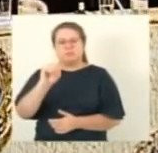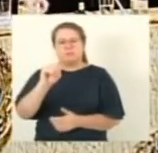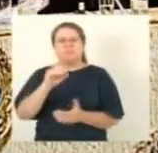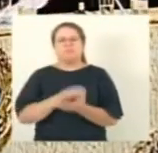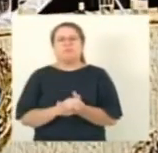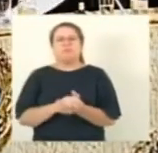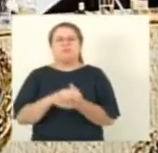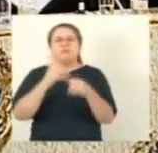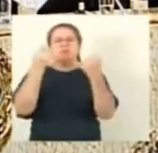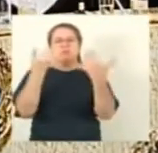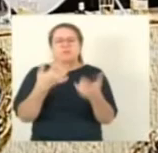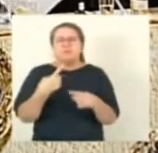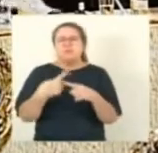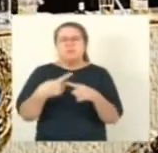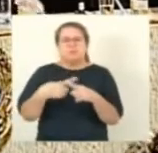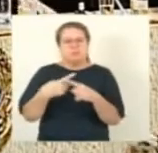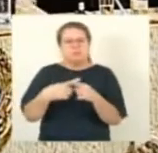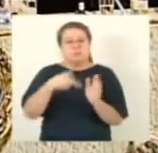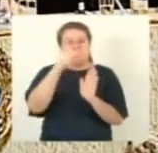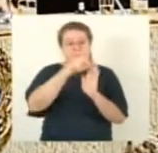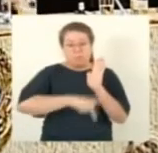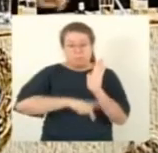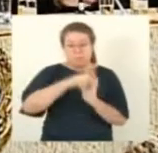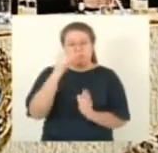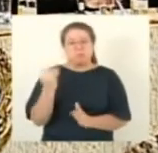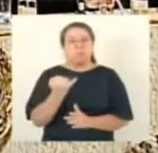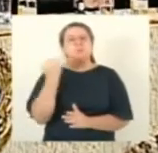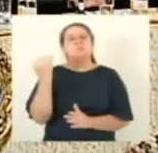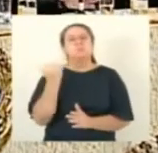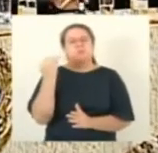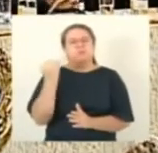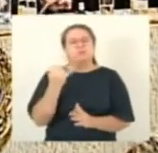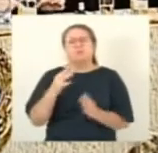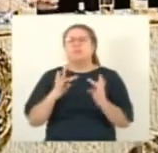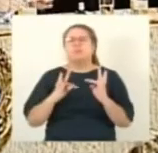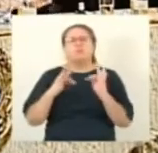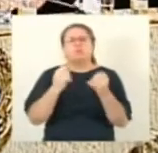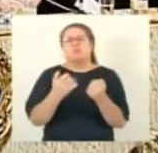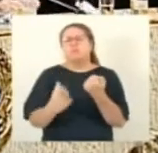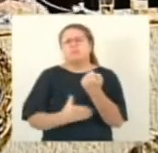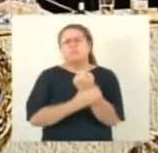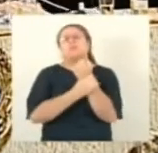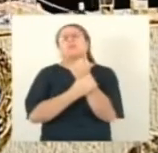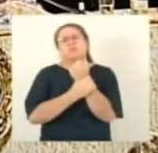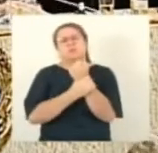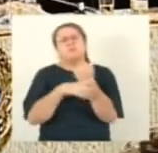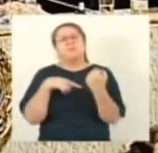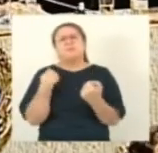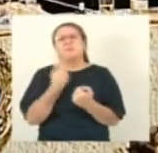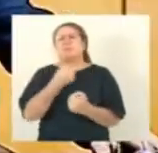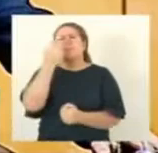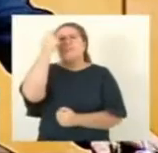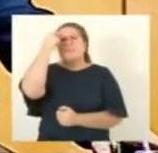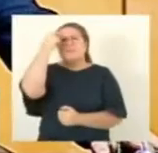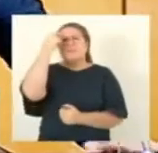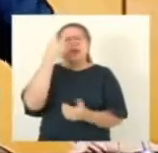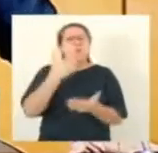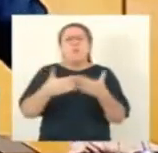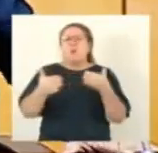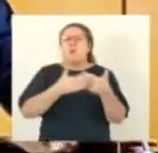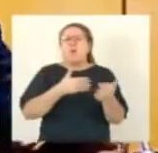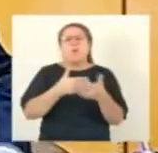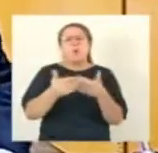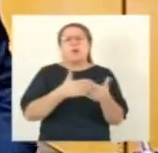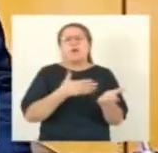justificar dizendo que é um projeto importante toda medida de segurança que tomarmos em qualquer situação é